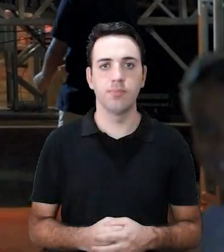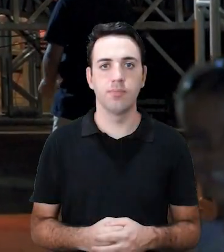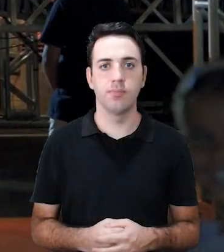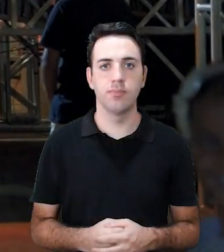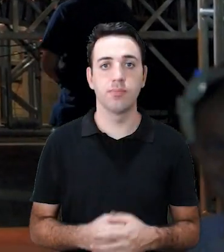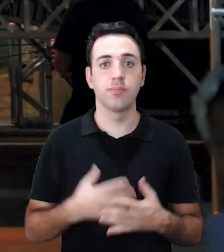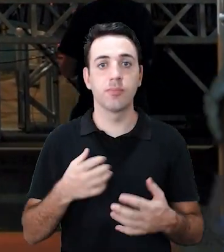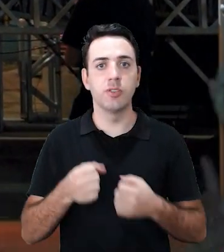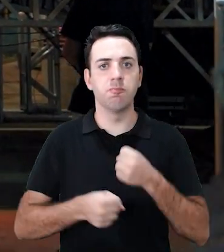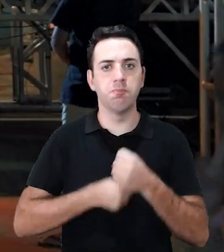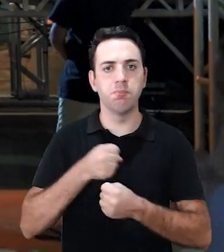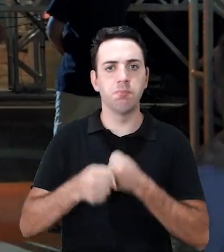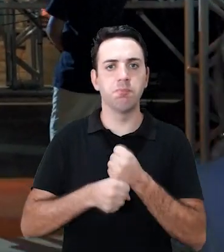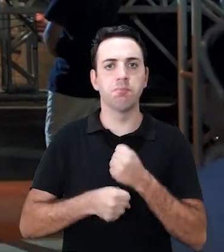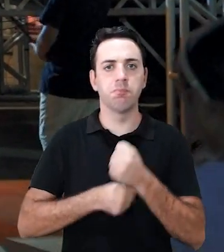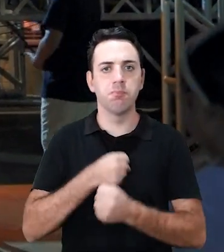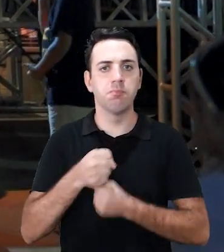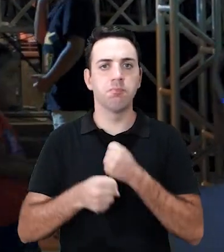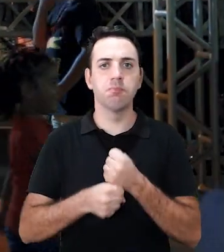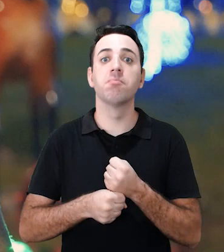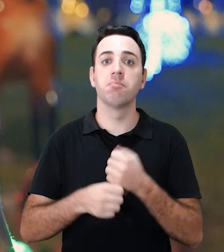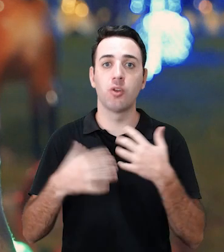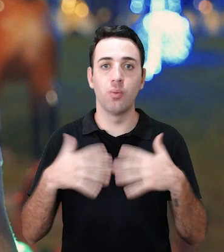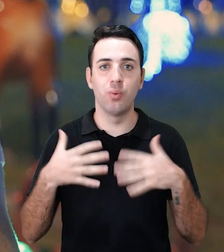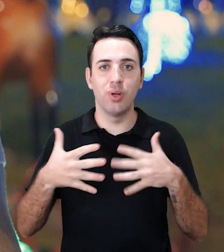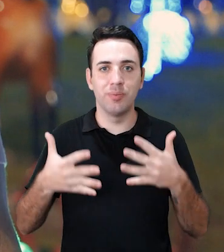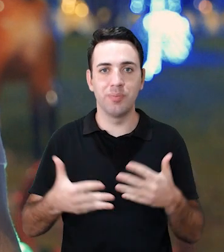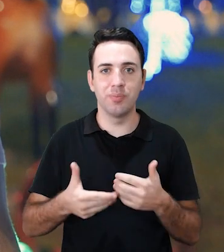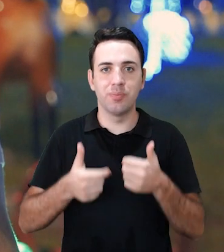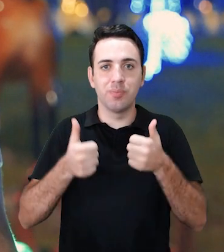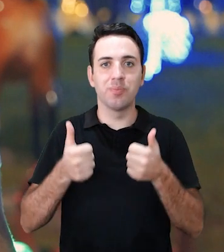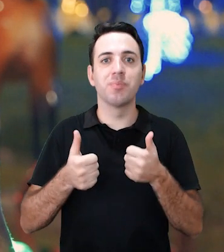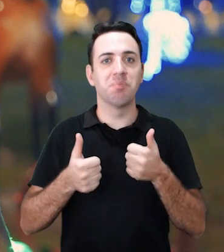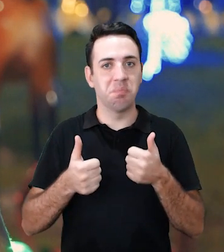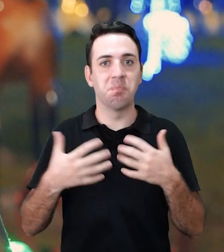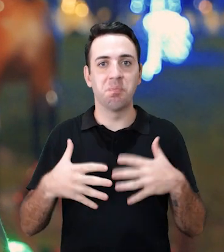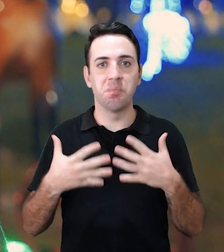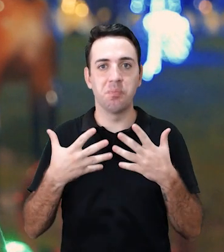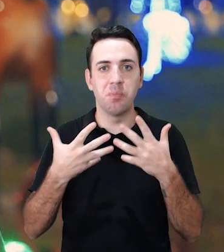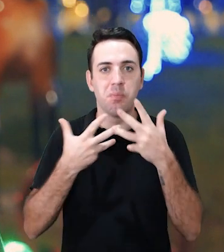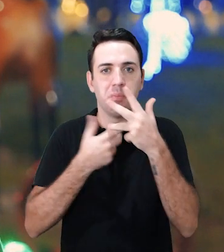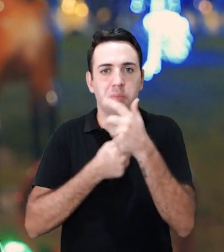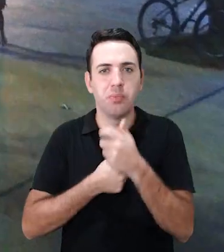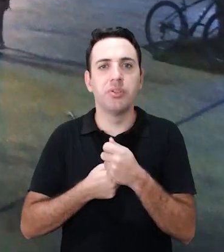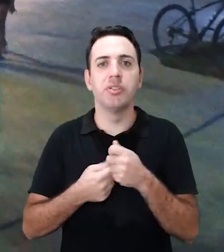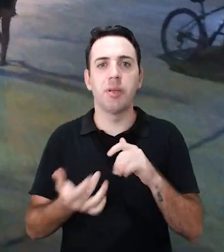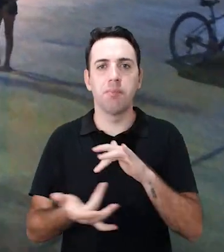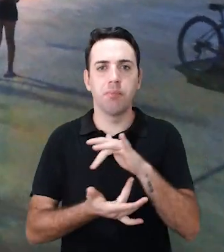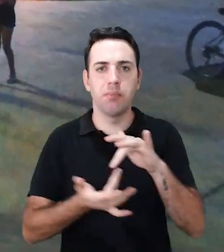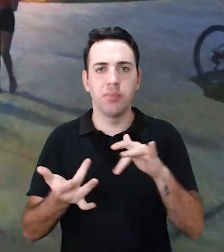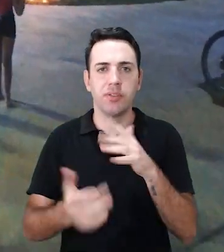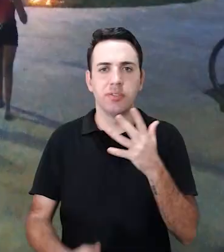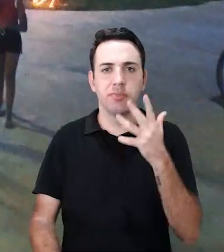E cada ano que passa está se superando a mais a mais, né? Mas ficou muito bonita, praça